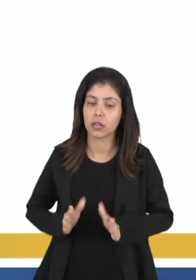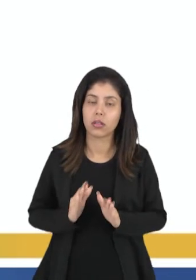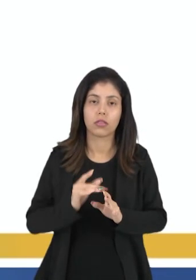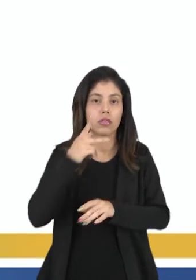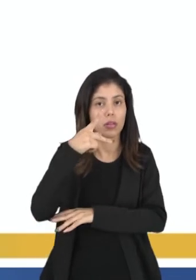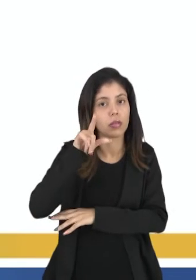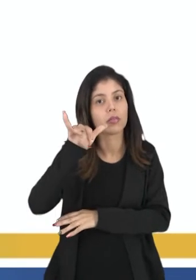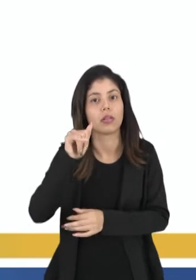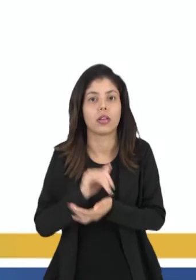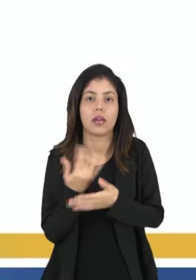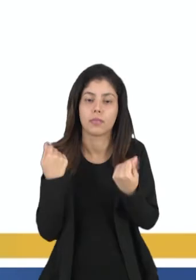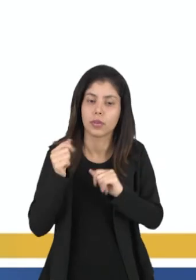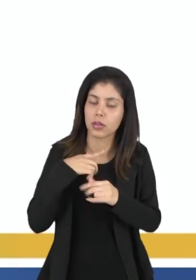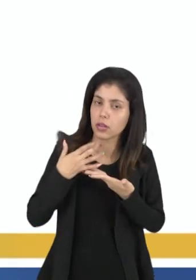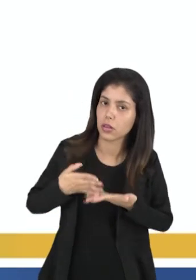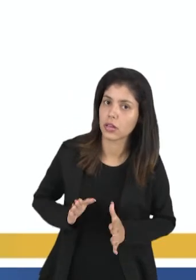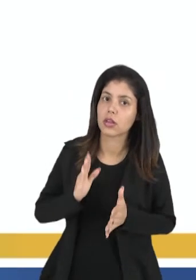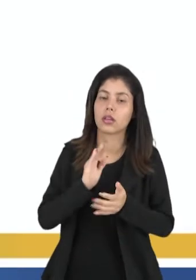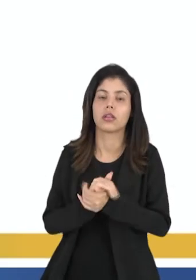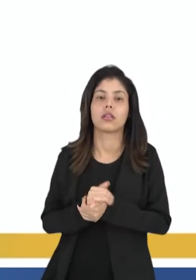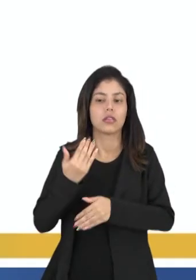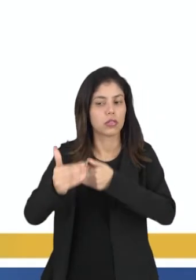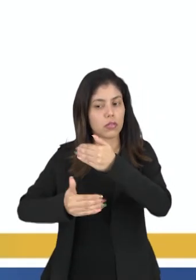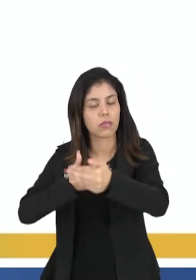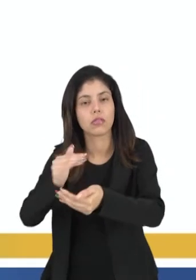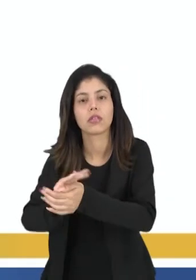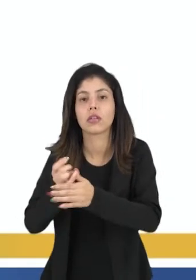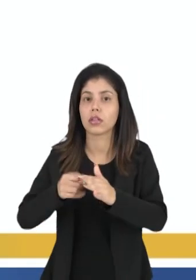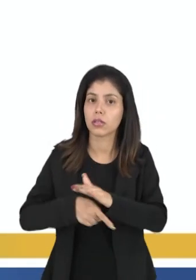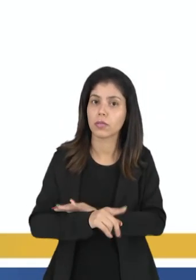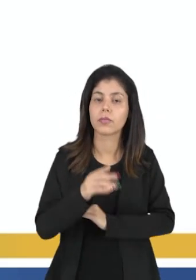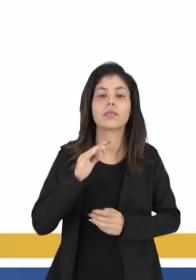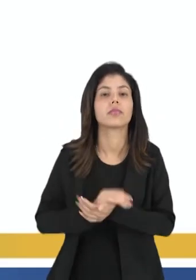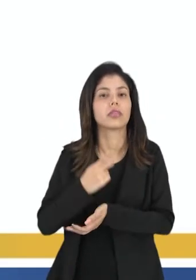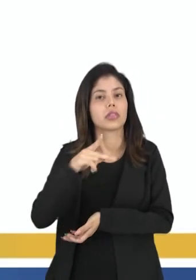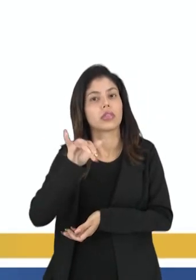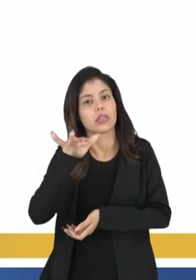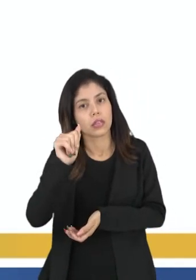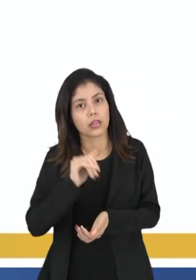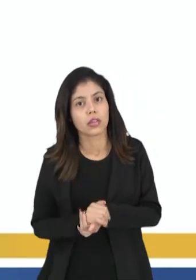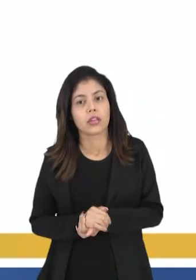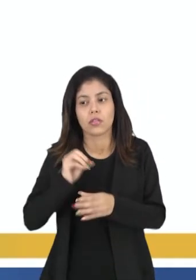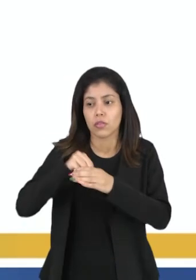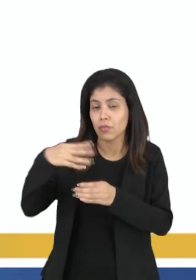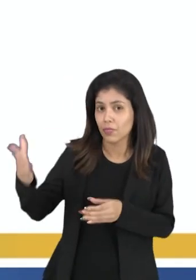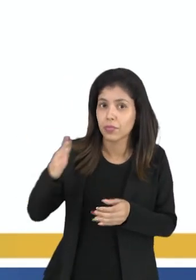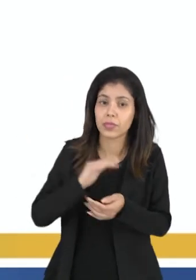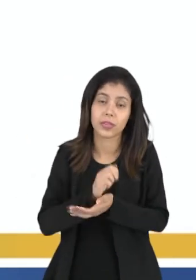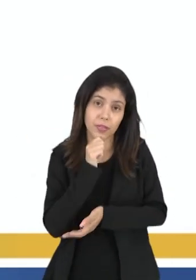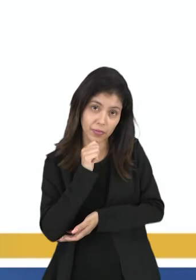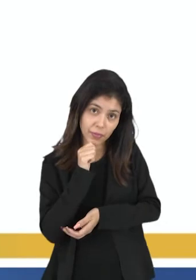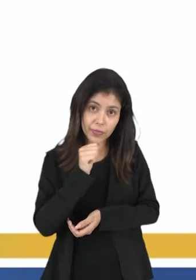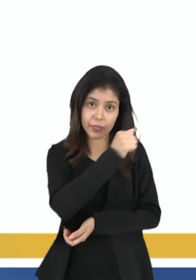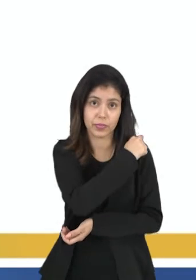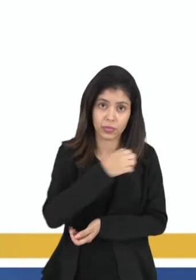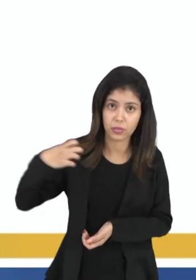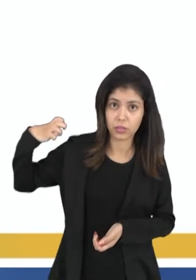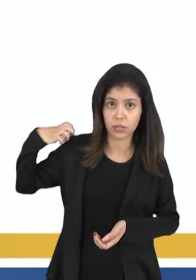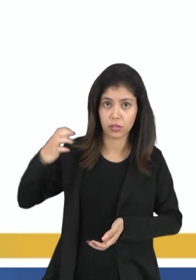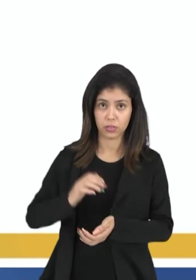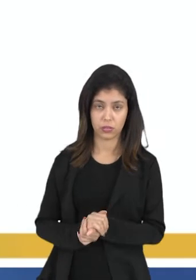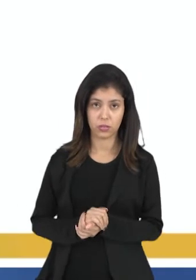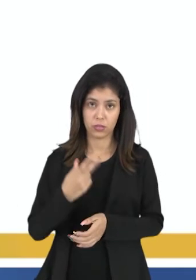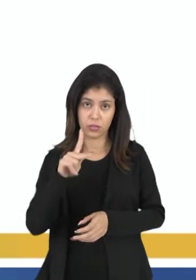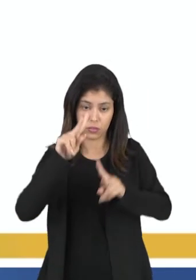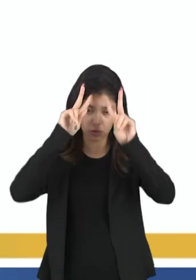poli, ele precisa nascer, ele precisa se desenvolver dentro dessa poli. Fora da poli, Aristóteles vai dizer que